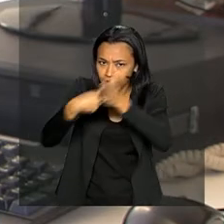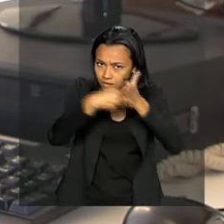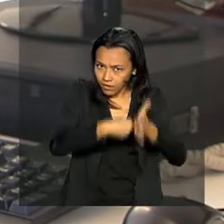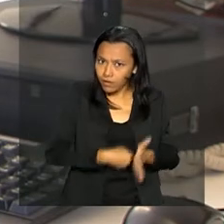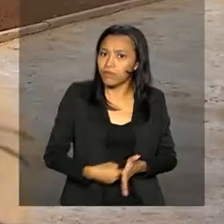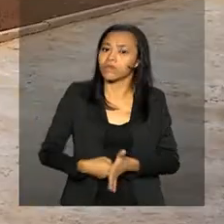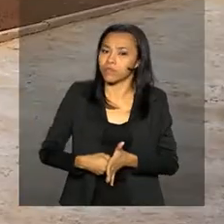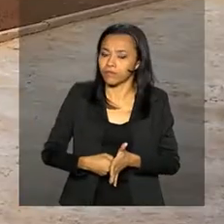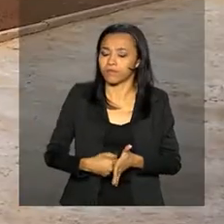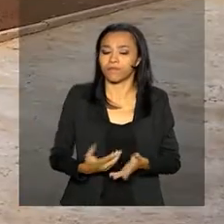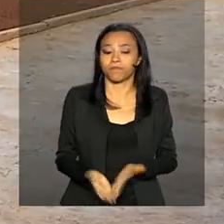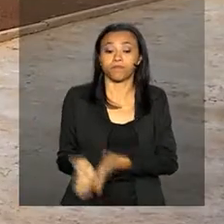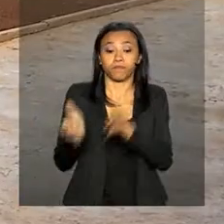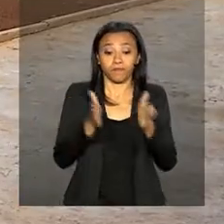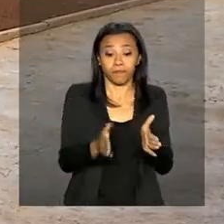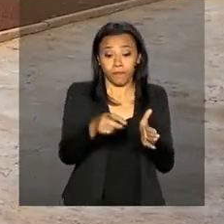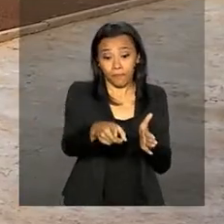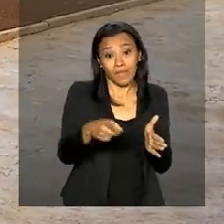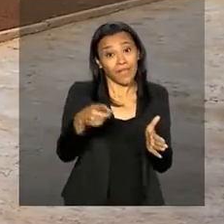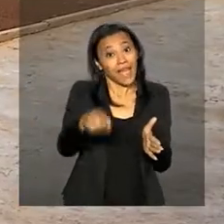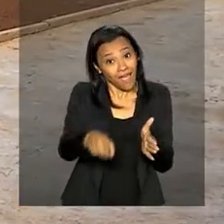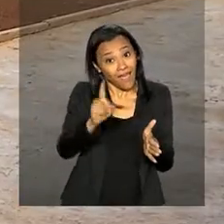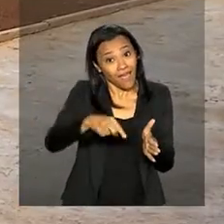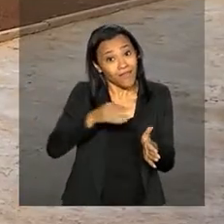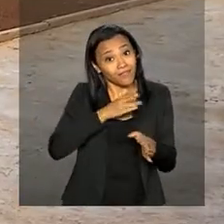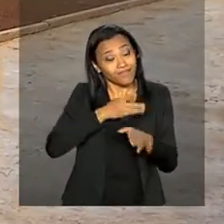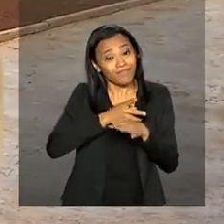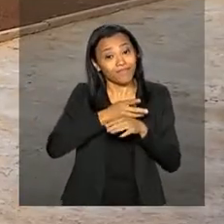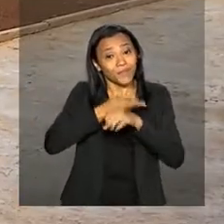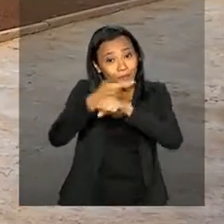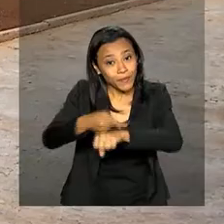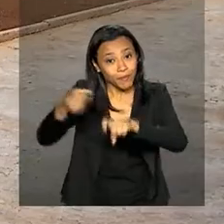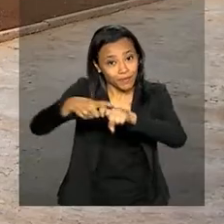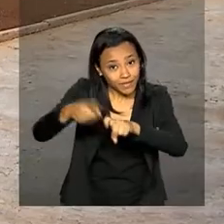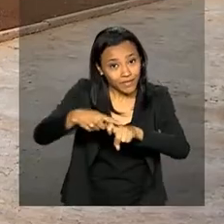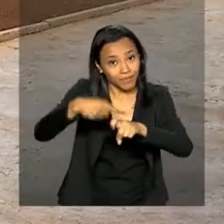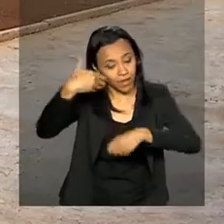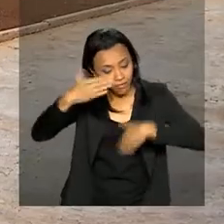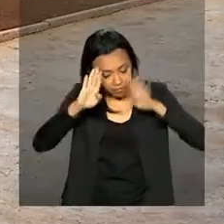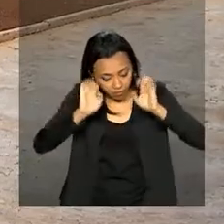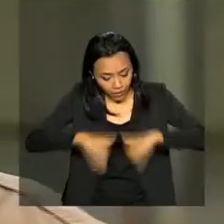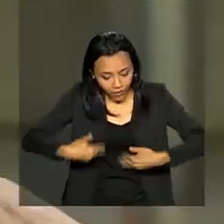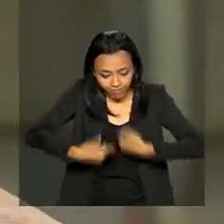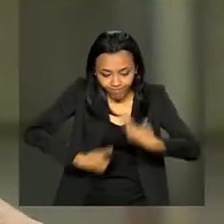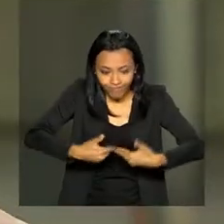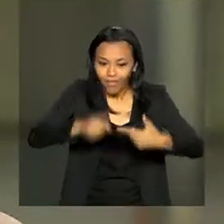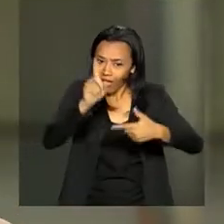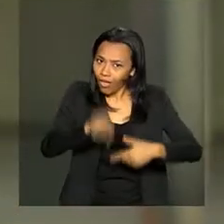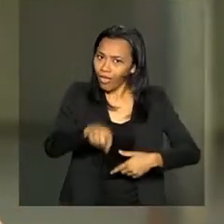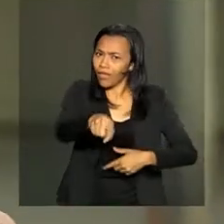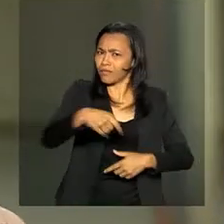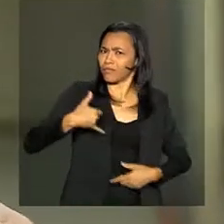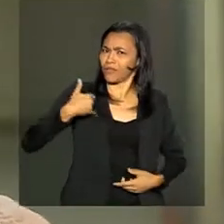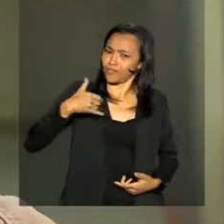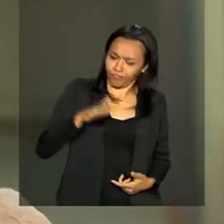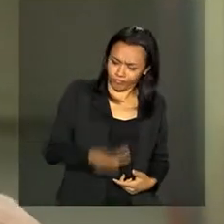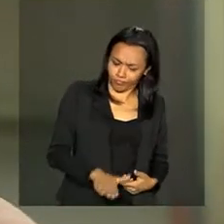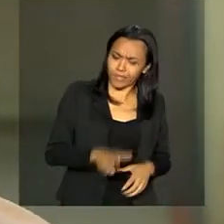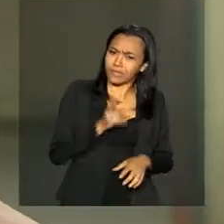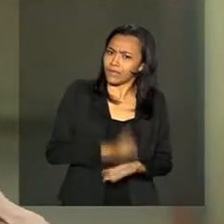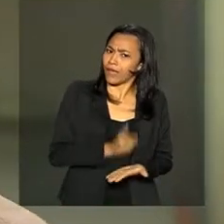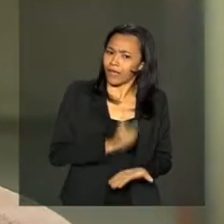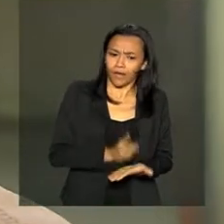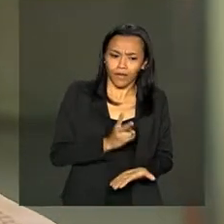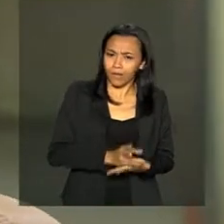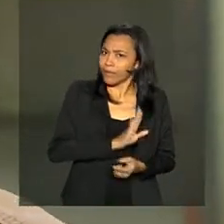exames laboratoriais. Prevenção, que é hábito na vida de Hamilton, de 70 anos. Desde pequeno, sempre fez